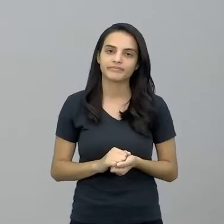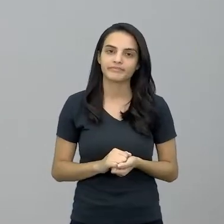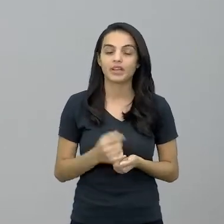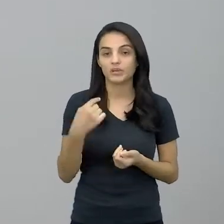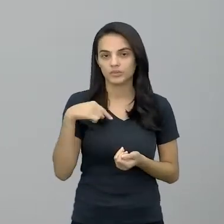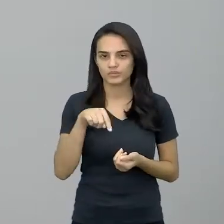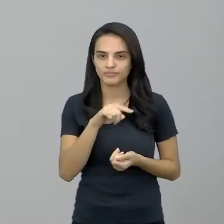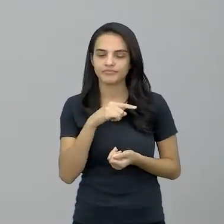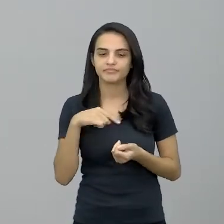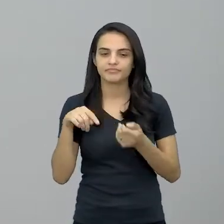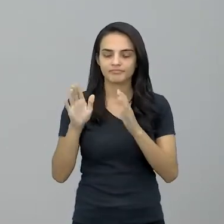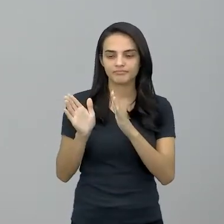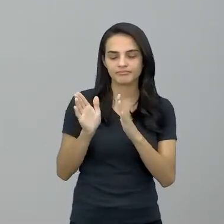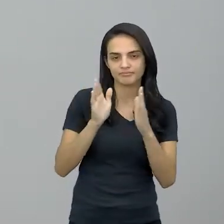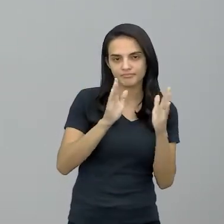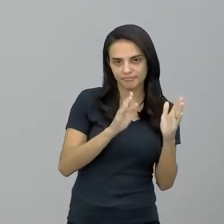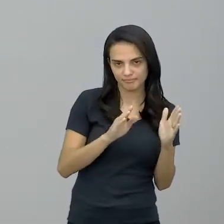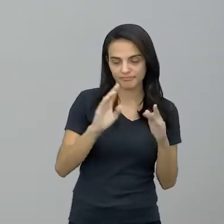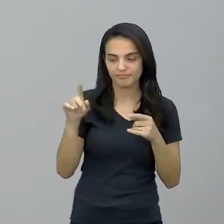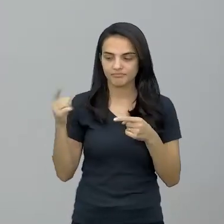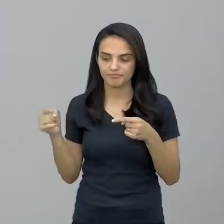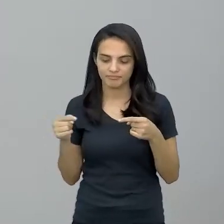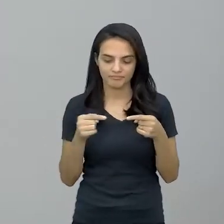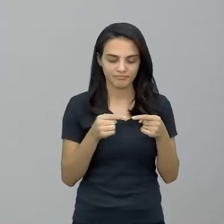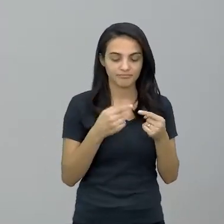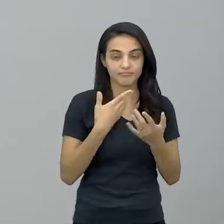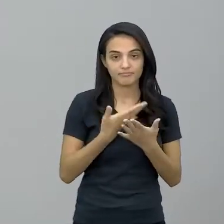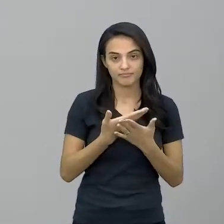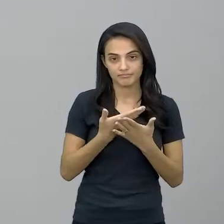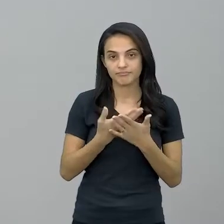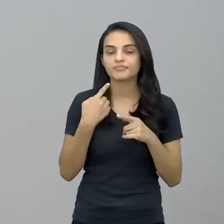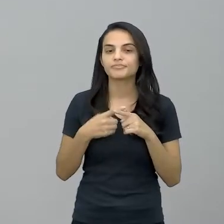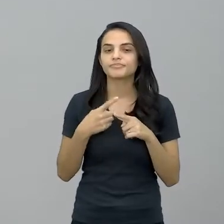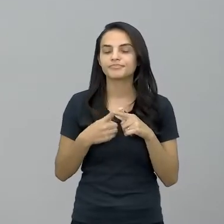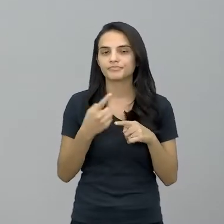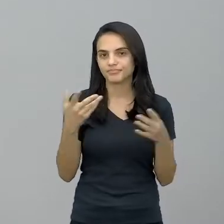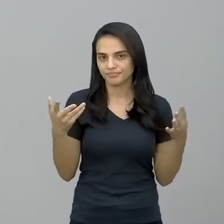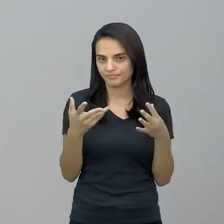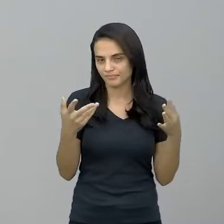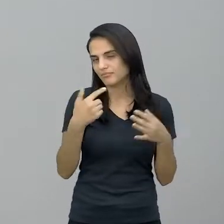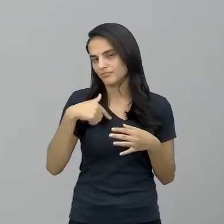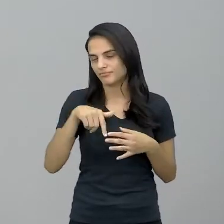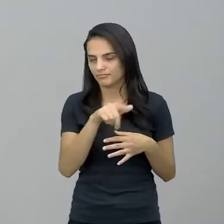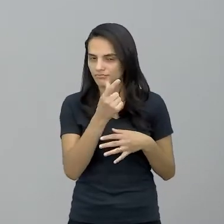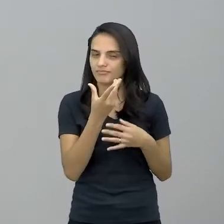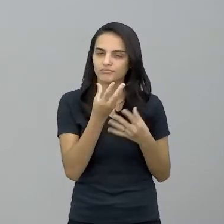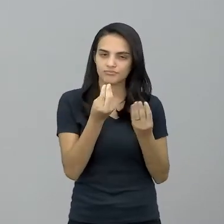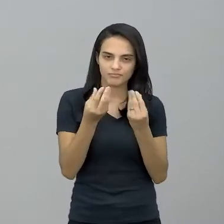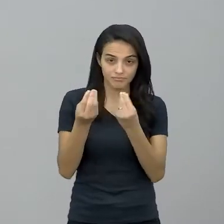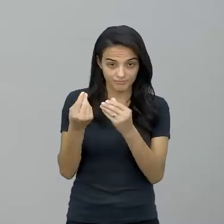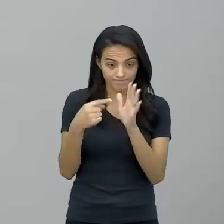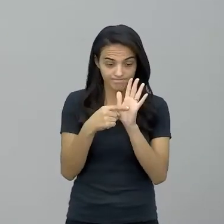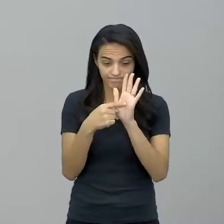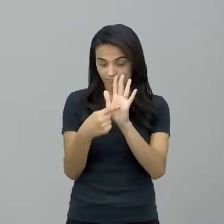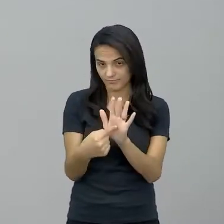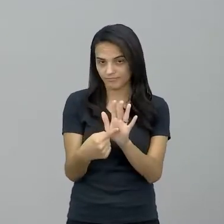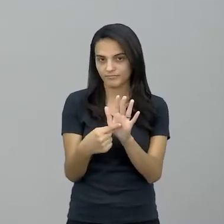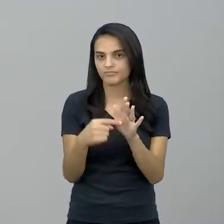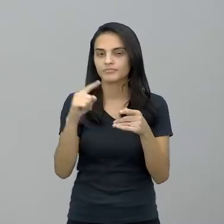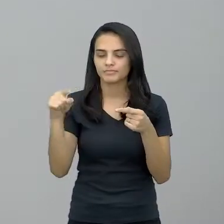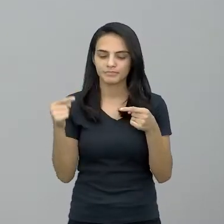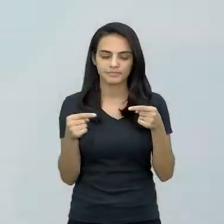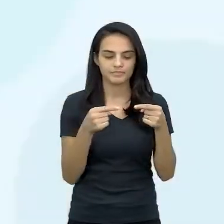gente, né, já vou partir aí para o objetivo da nossa aula, porque hoje a gente tem muita coisa para apresentar. Então, olha só, o